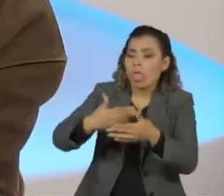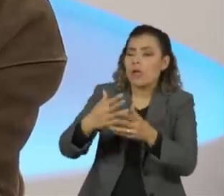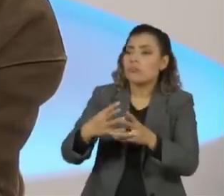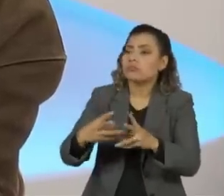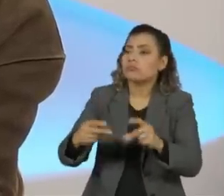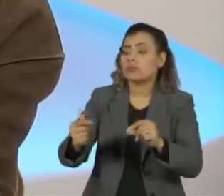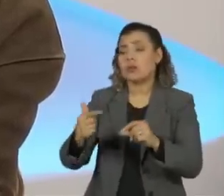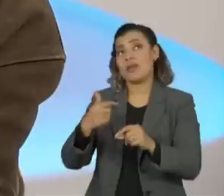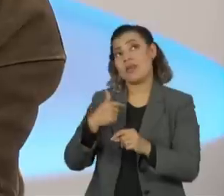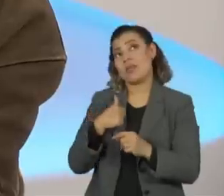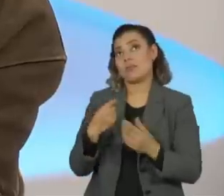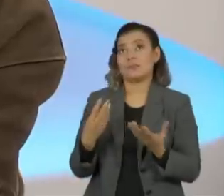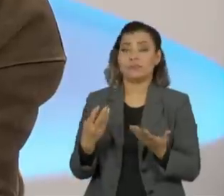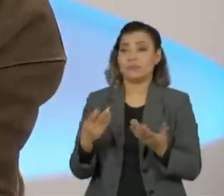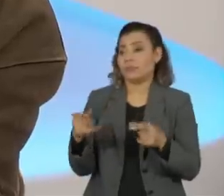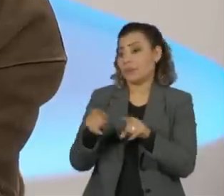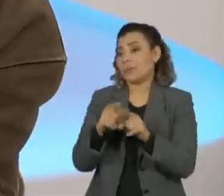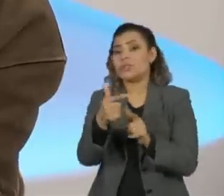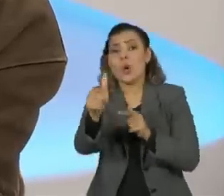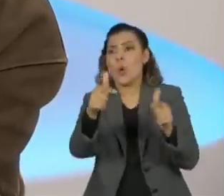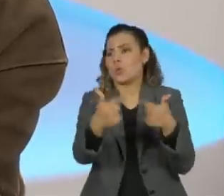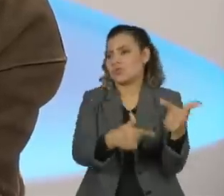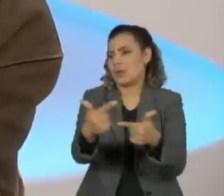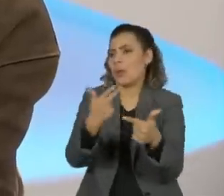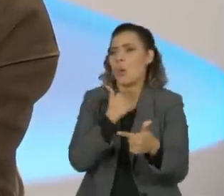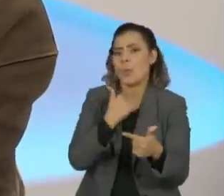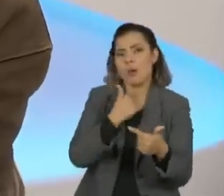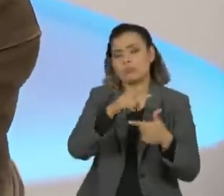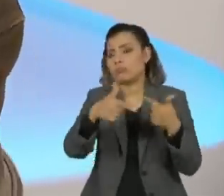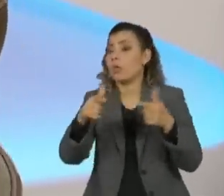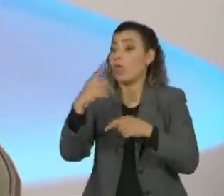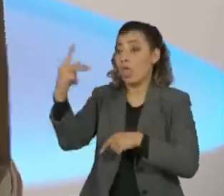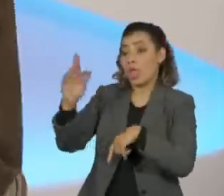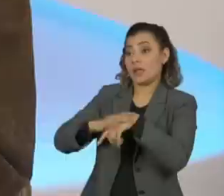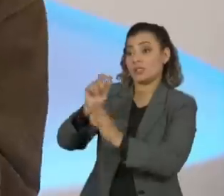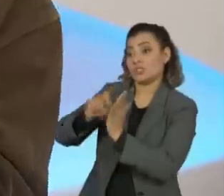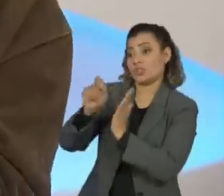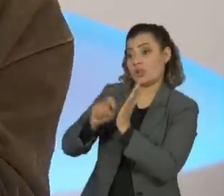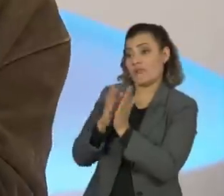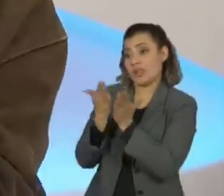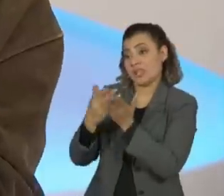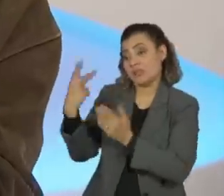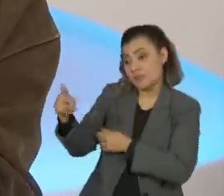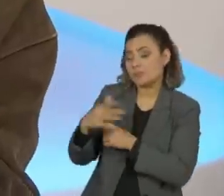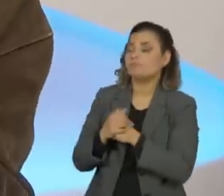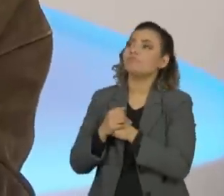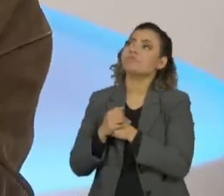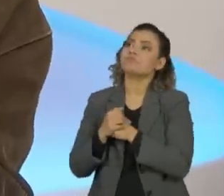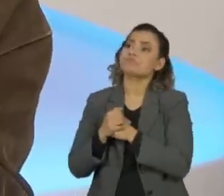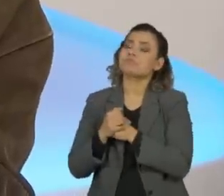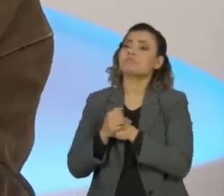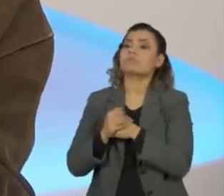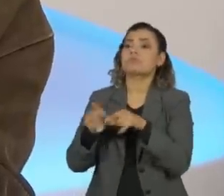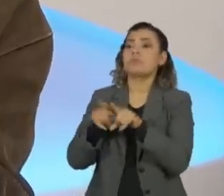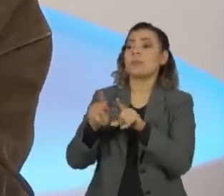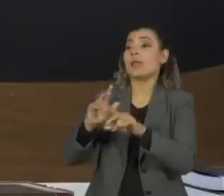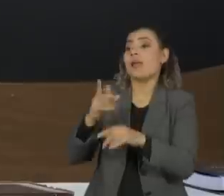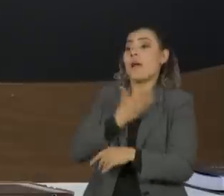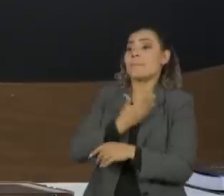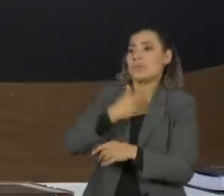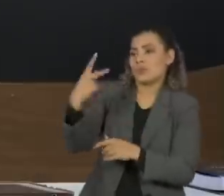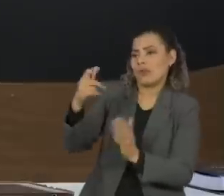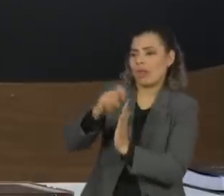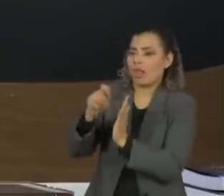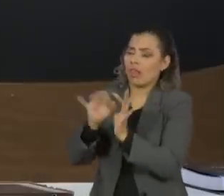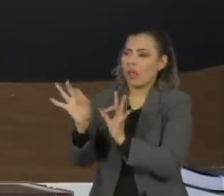muito jeito para isso, eu também tinha outras coisas para fazer, e ele falou que tinha que escrever um livro, ele foi instado a escrever um livro para os amigos dele,